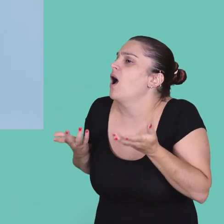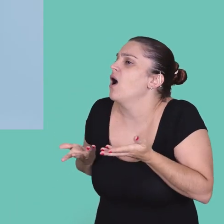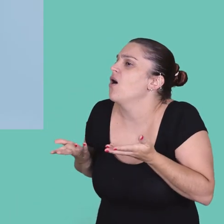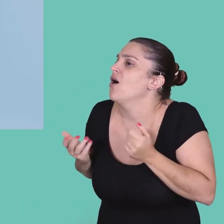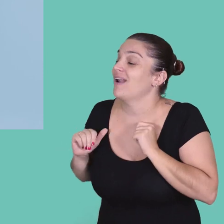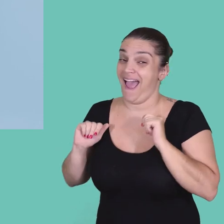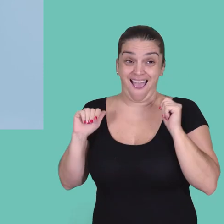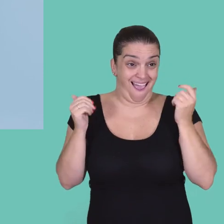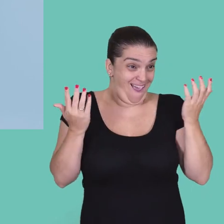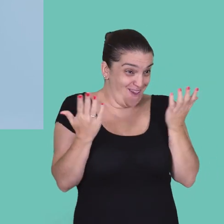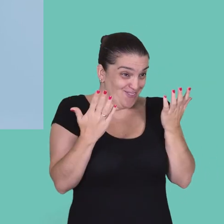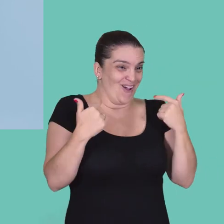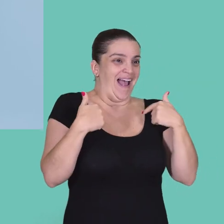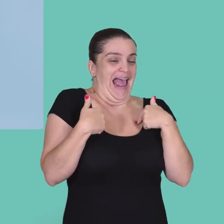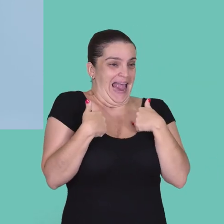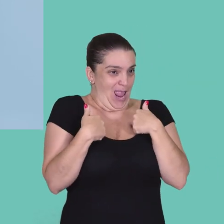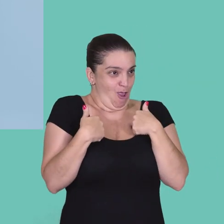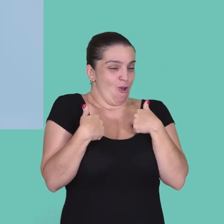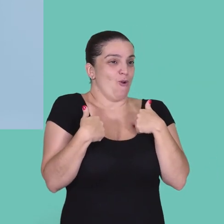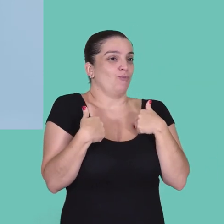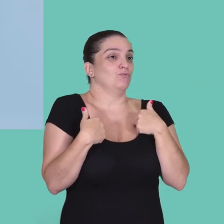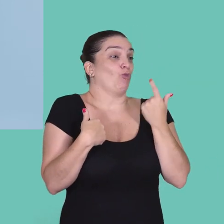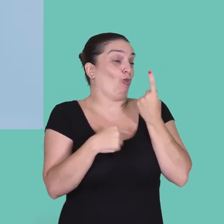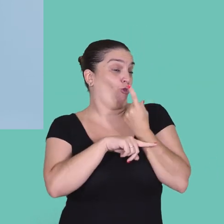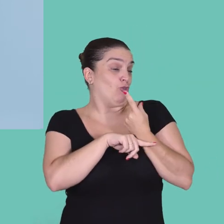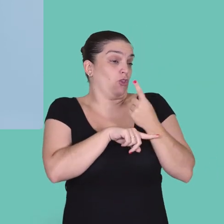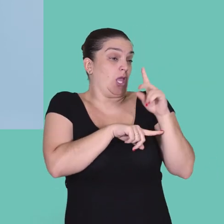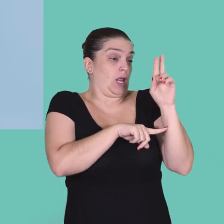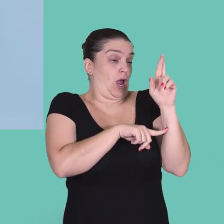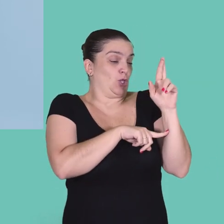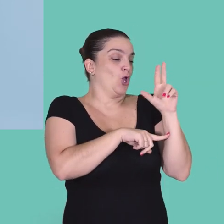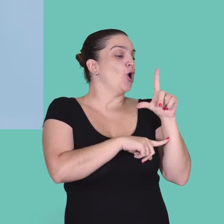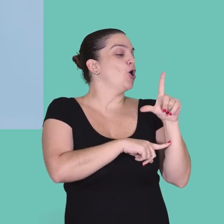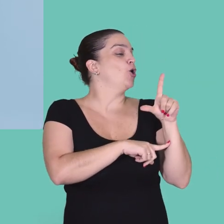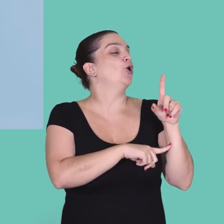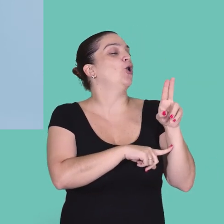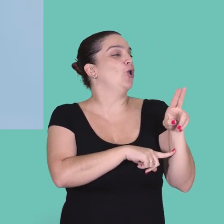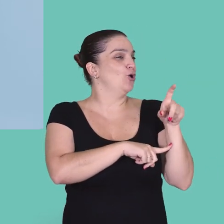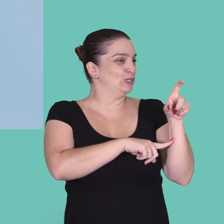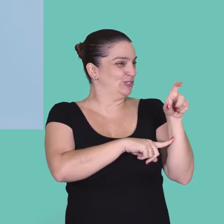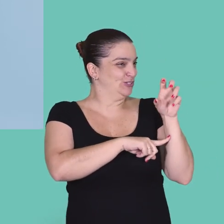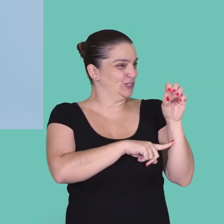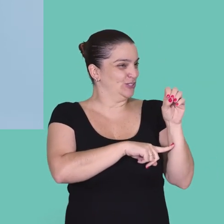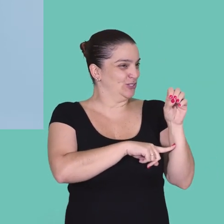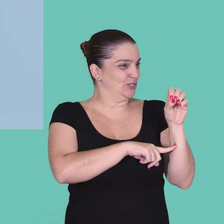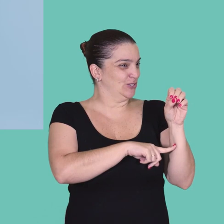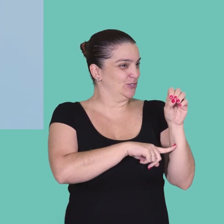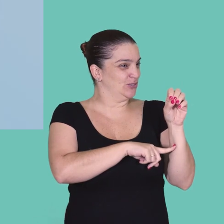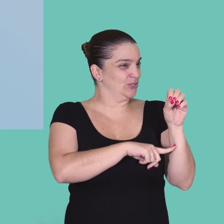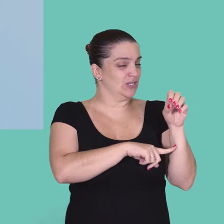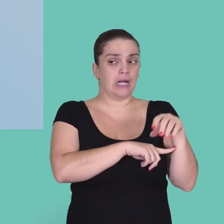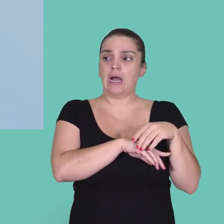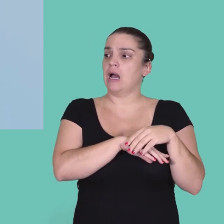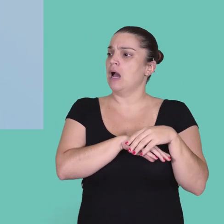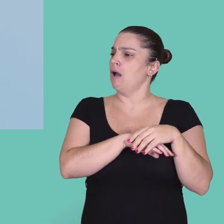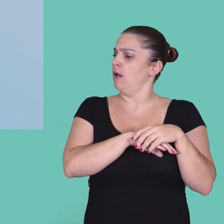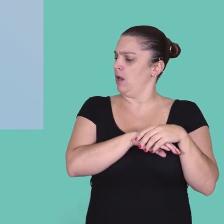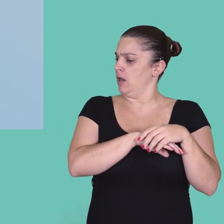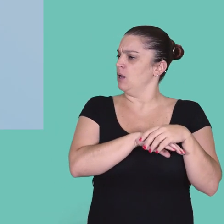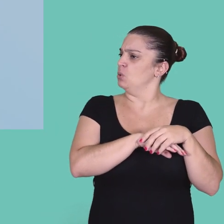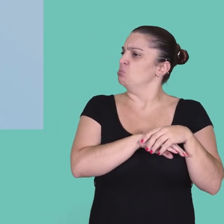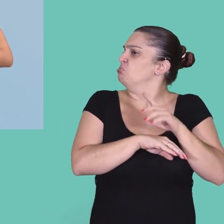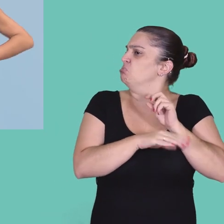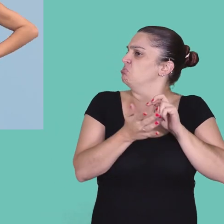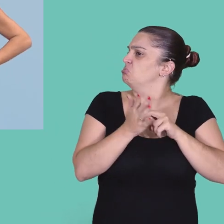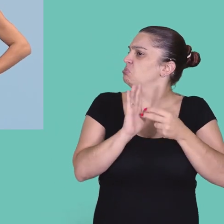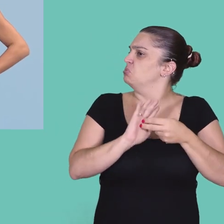fazendo? Ai, agora eu faço doutorado em luxo. Ah,